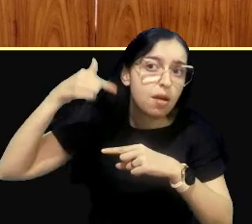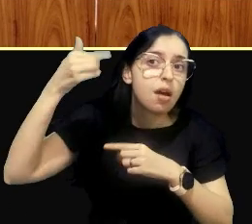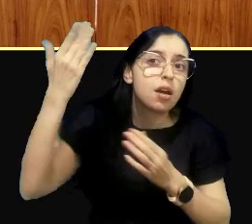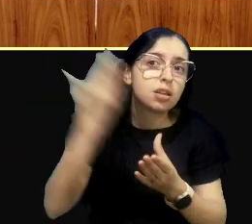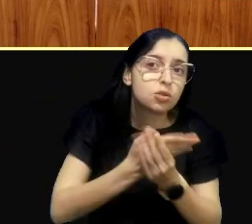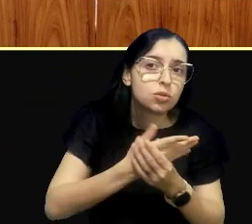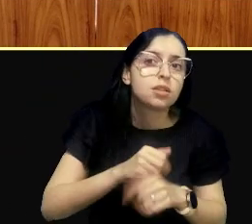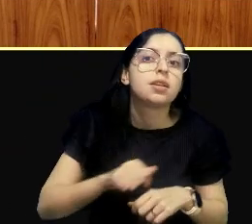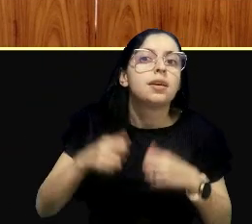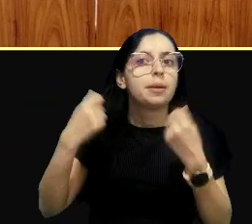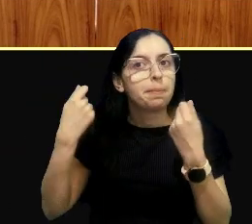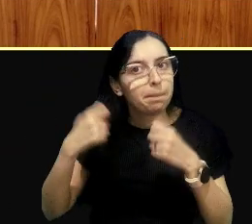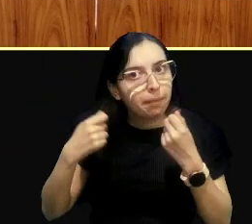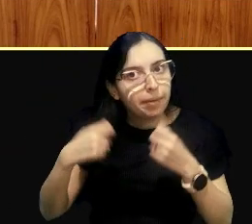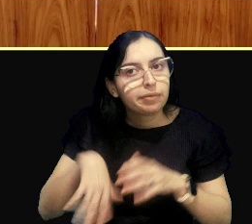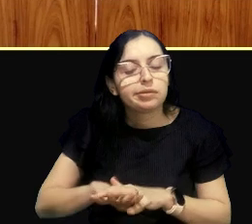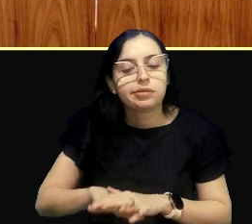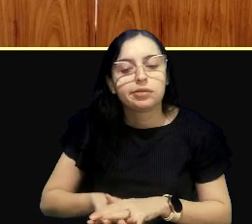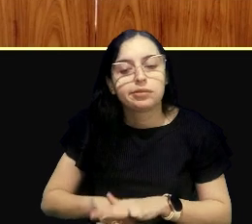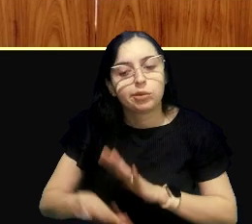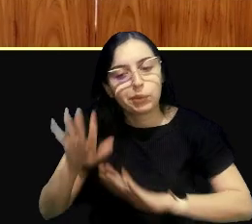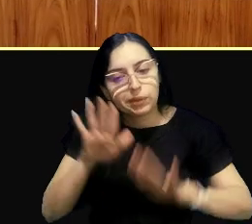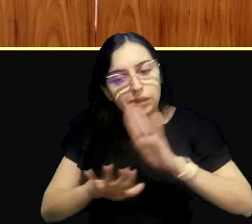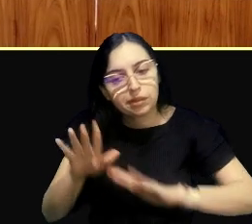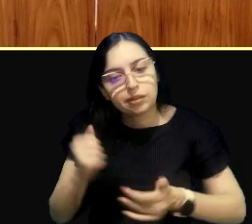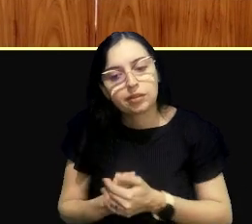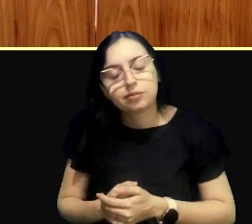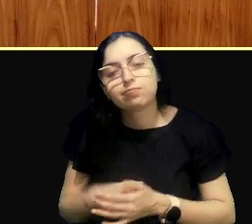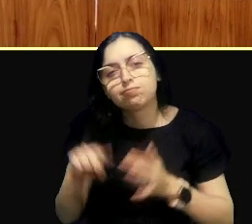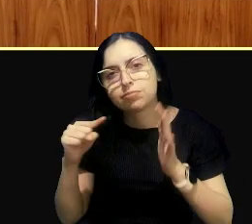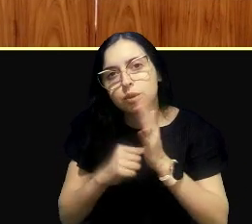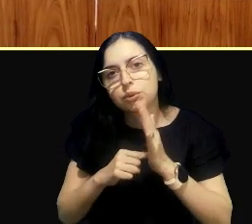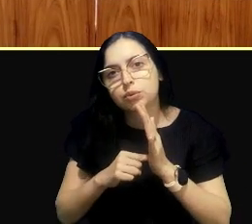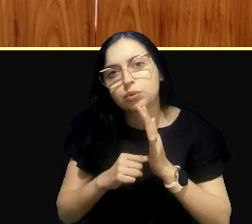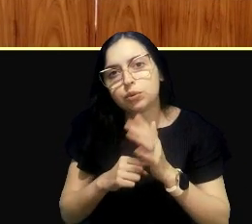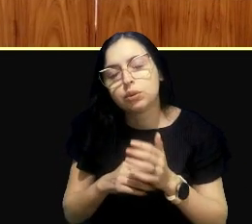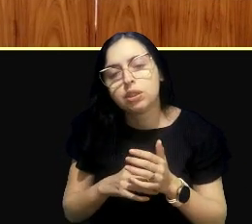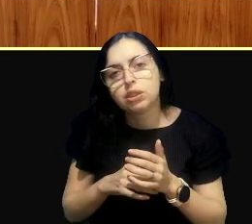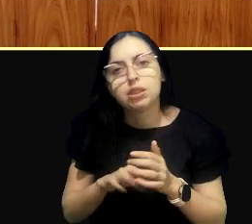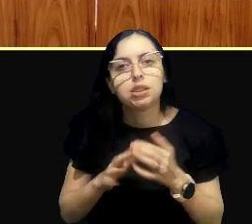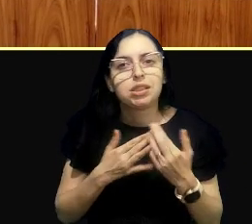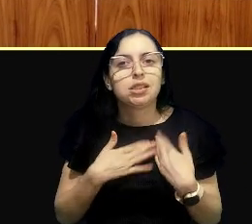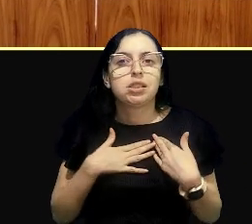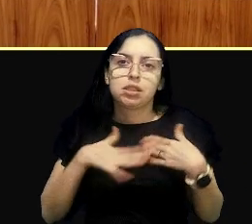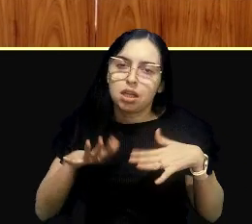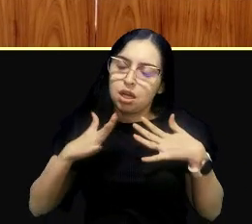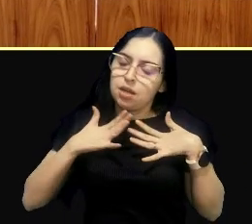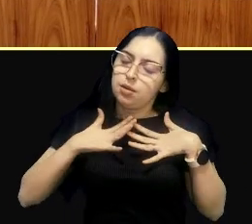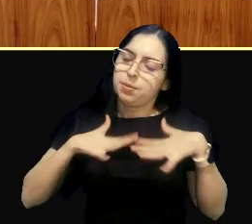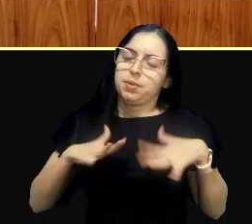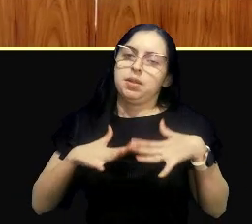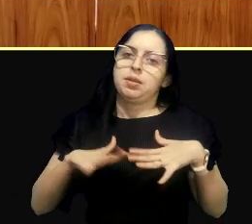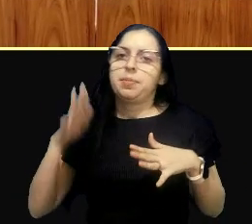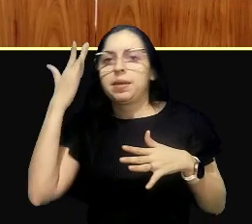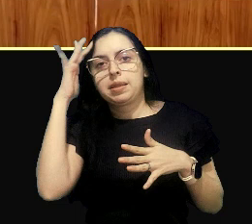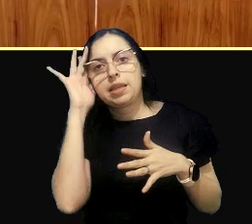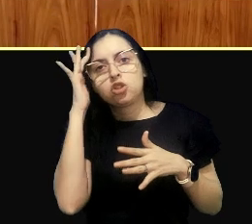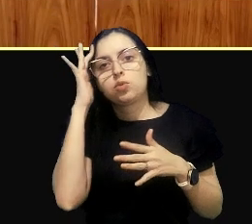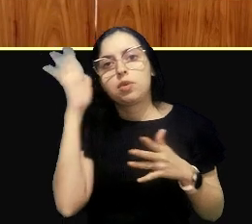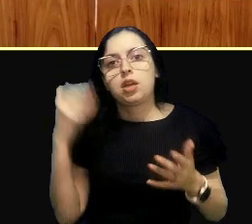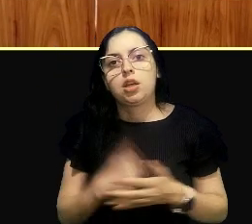se prepare, porque tem essa, eu já pontuo, e deixo ele, numa situação mais confortável, para poder,